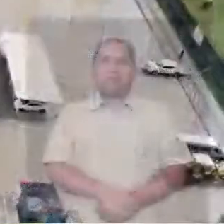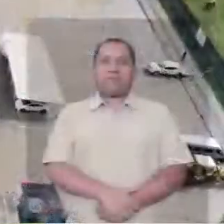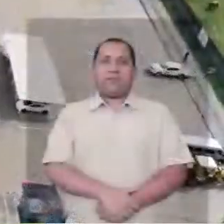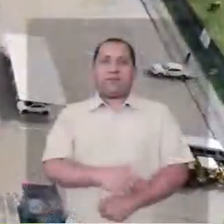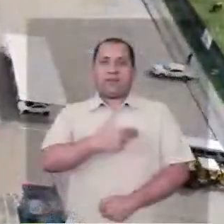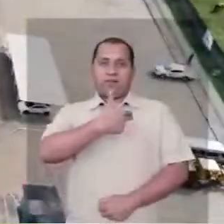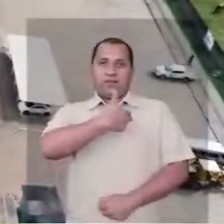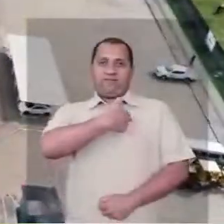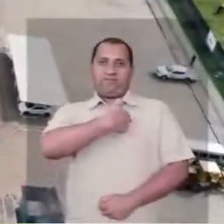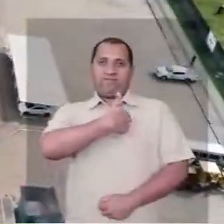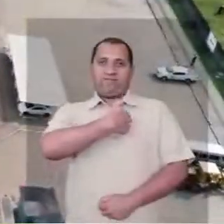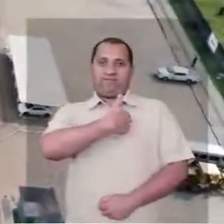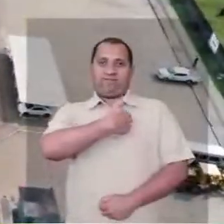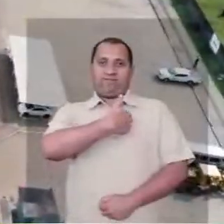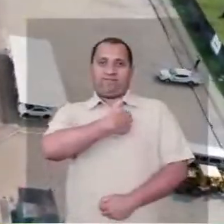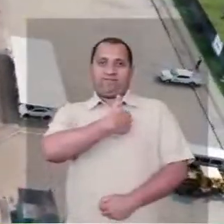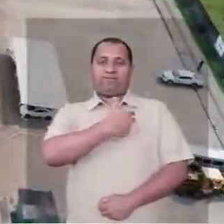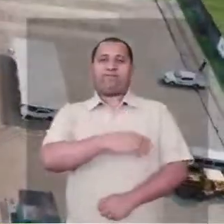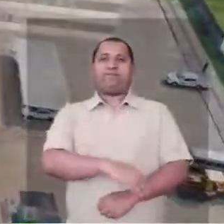São Borja.